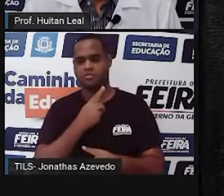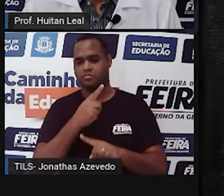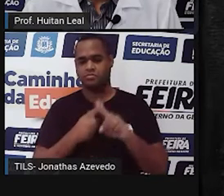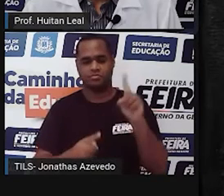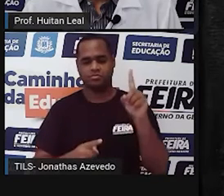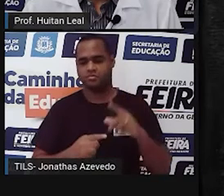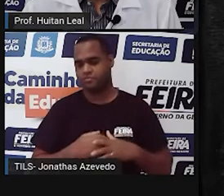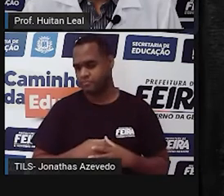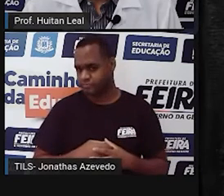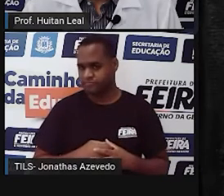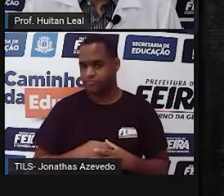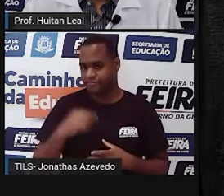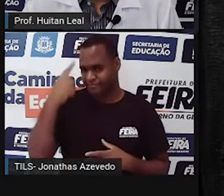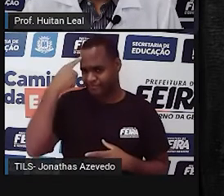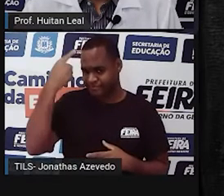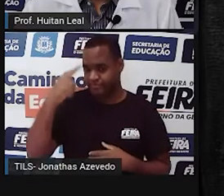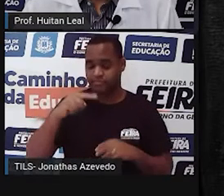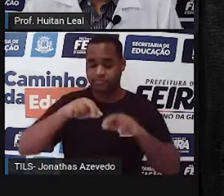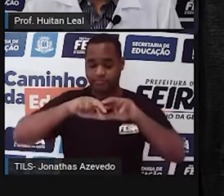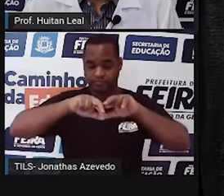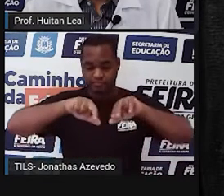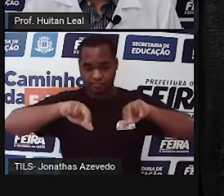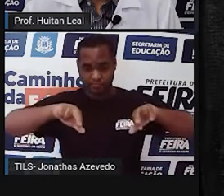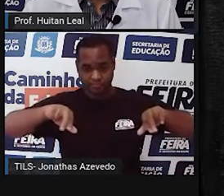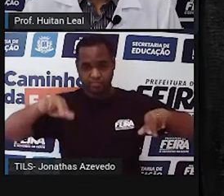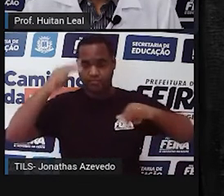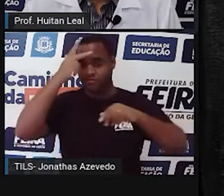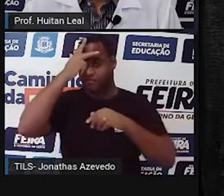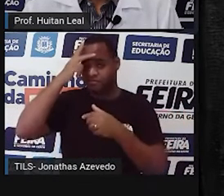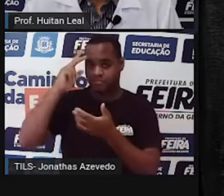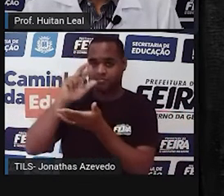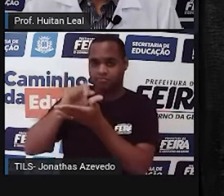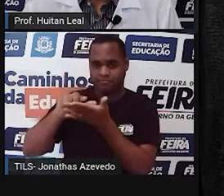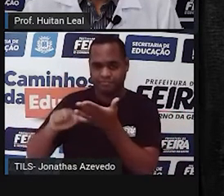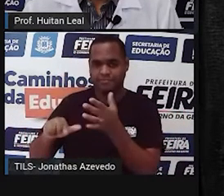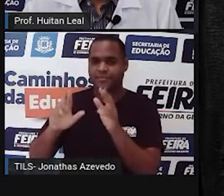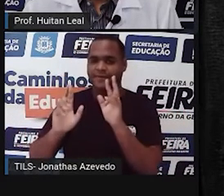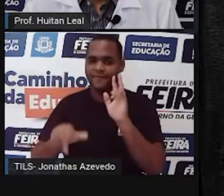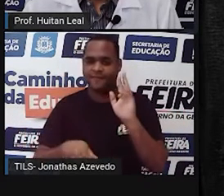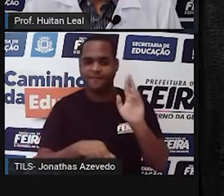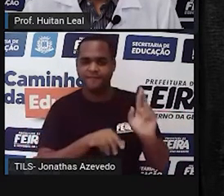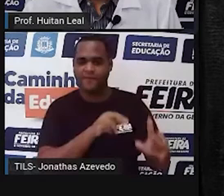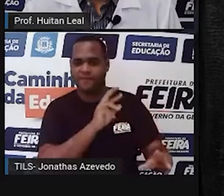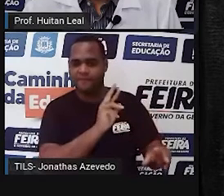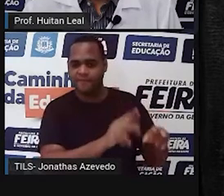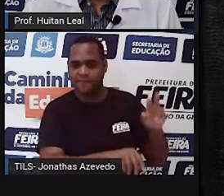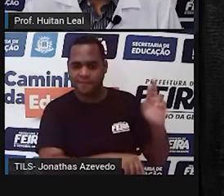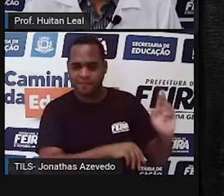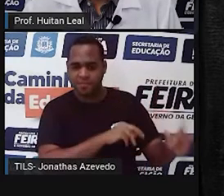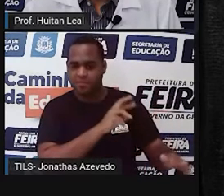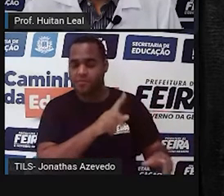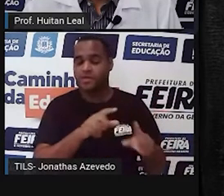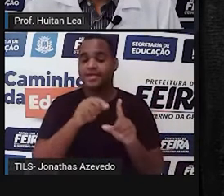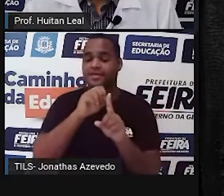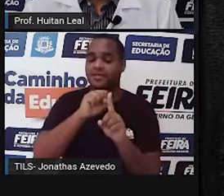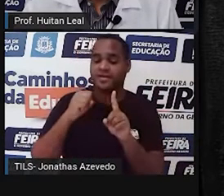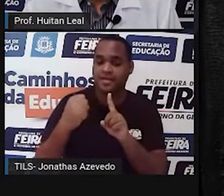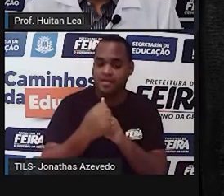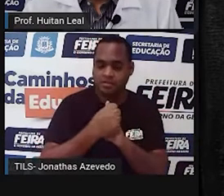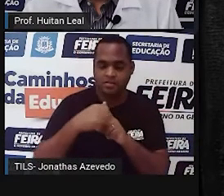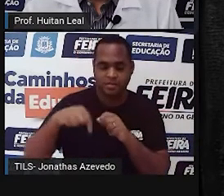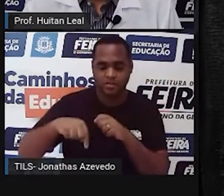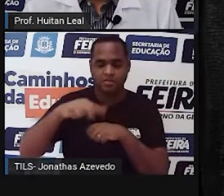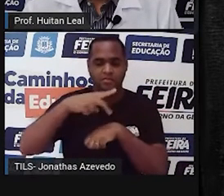Então, diversidade significa variedade, pluralidade, diferença. E a nossa sociedade, o nosso país